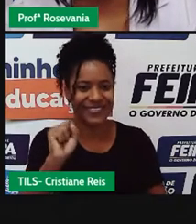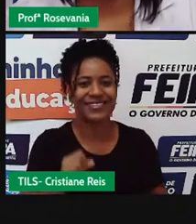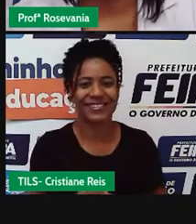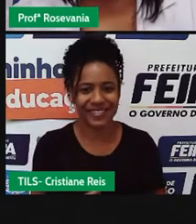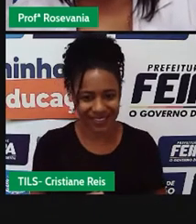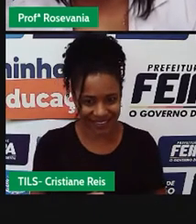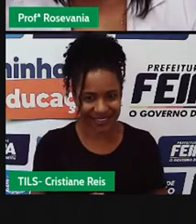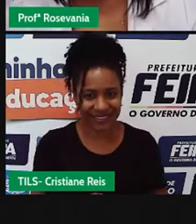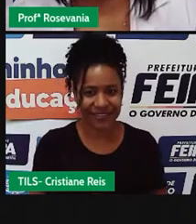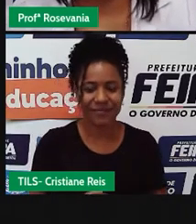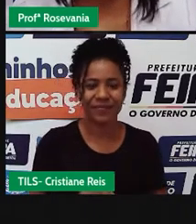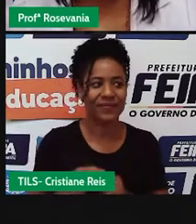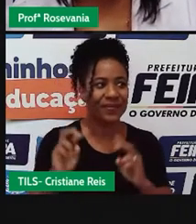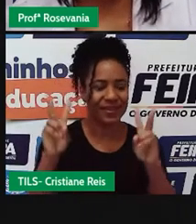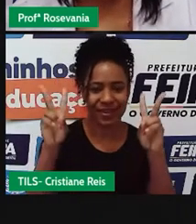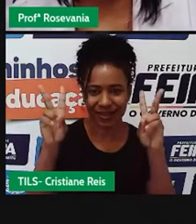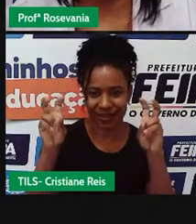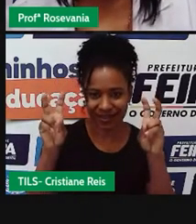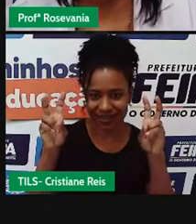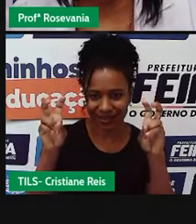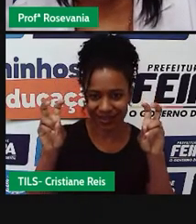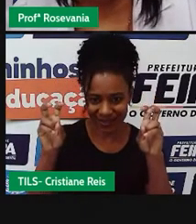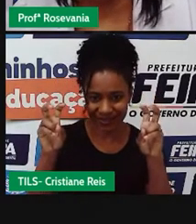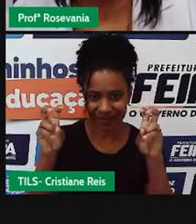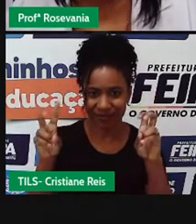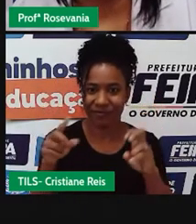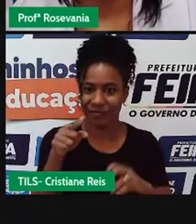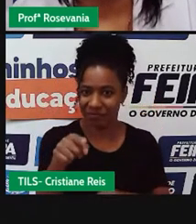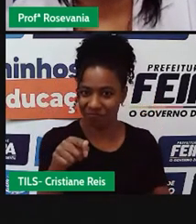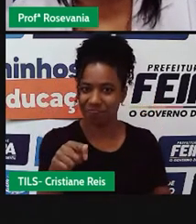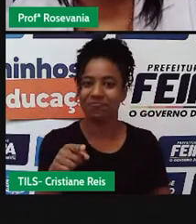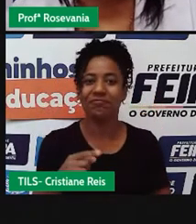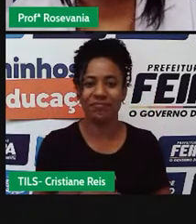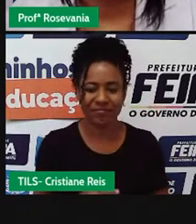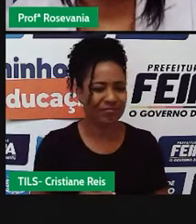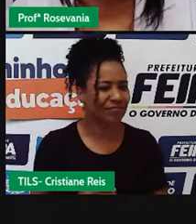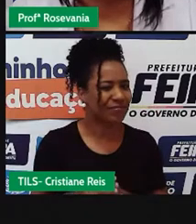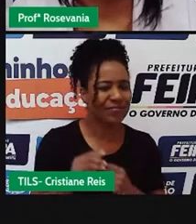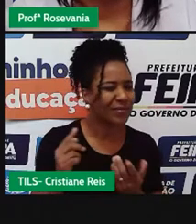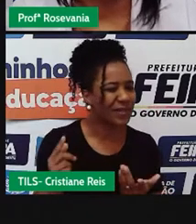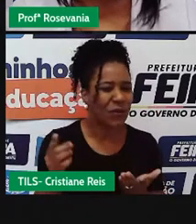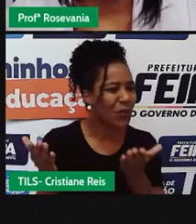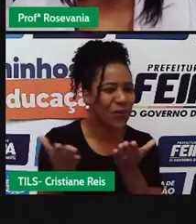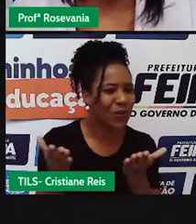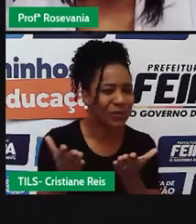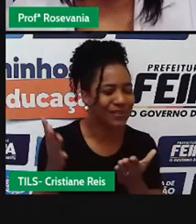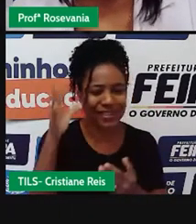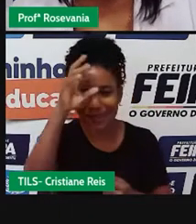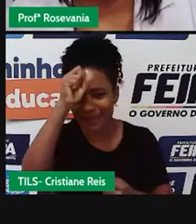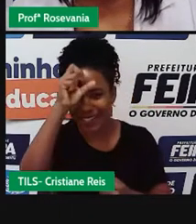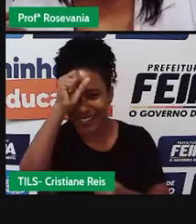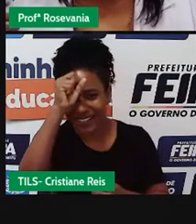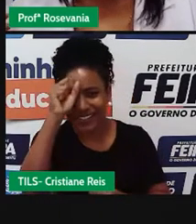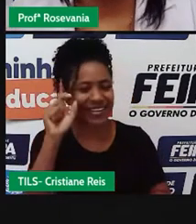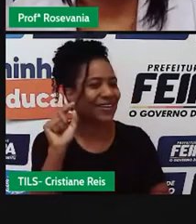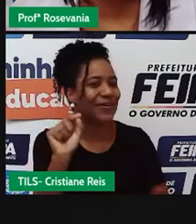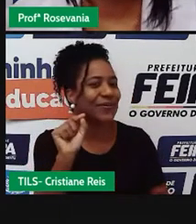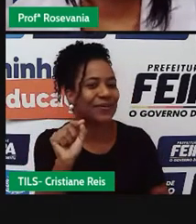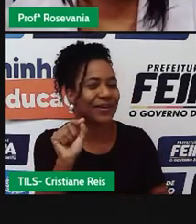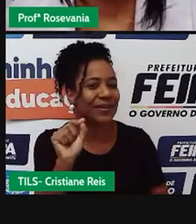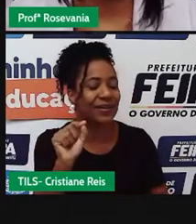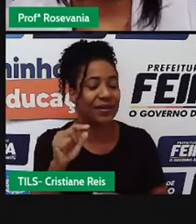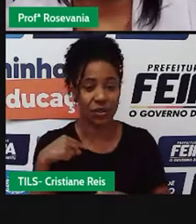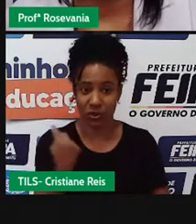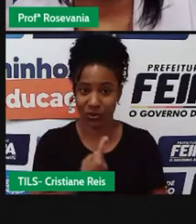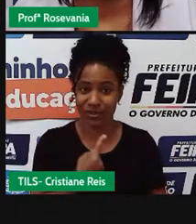e que, né, a gente tem essa, né, essa figura aí logo chamando atenção, o será que nós vamos, né, falar hoje, já que a gente já falou de tantas